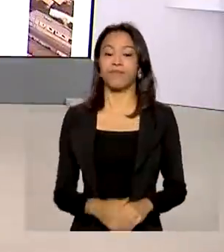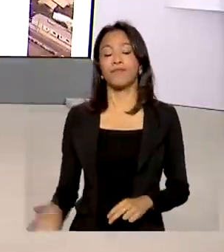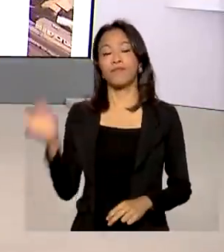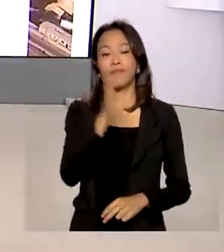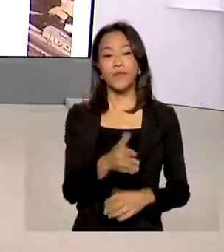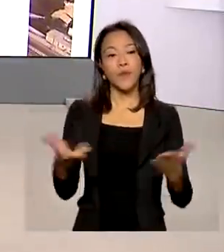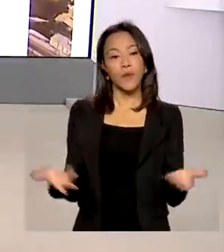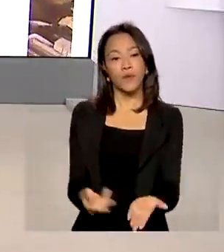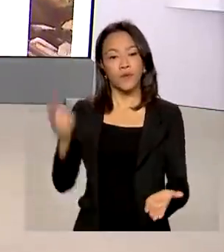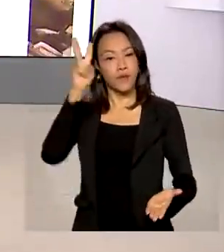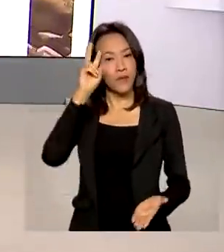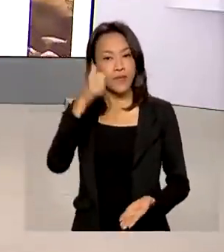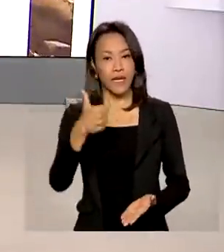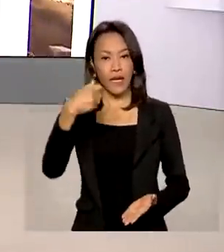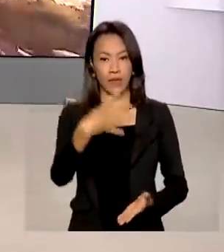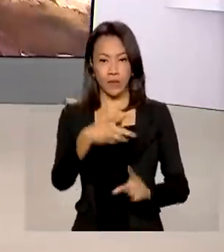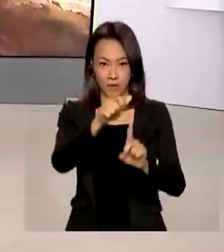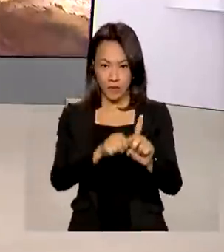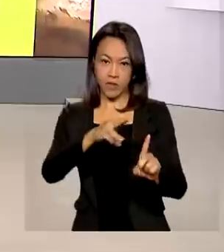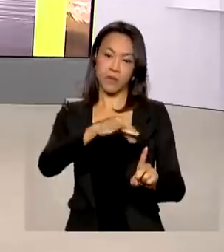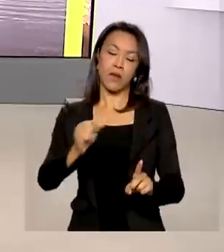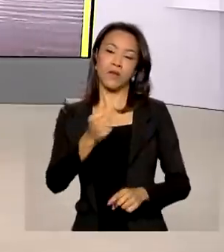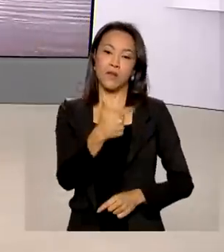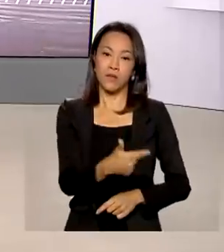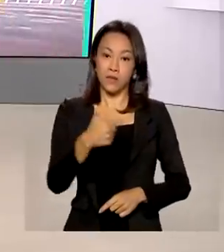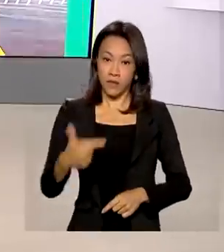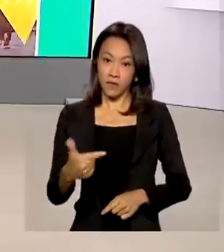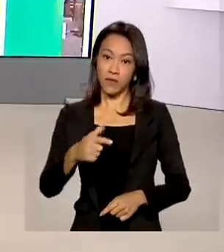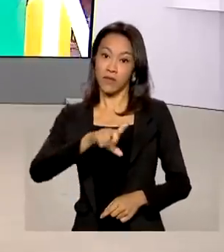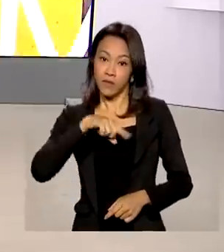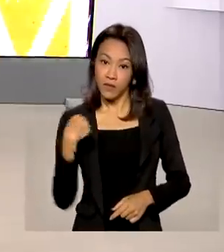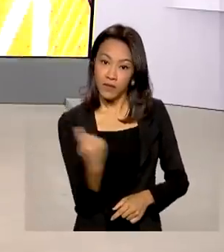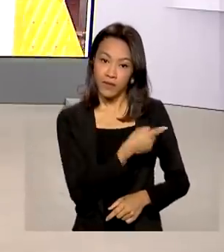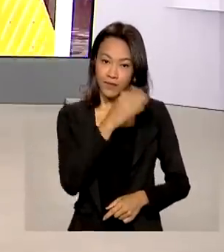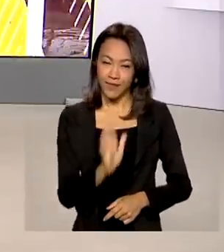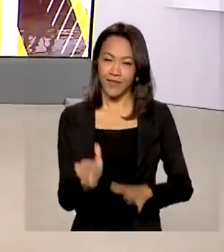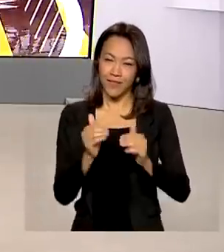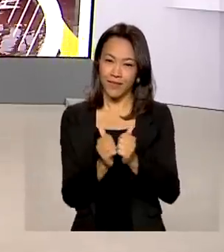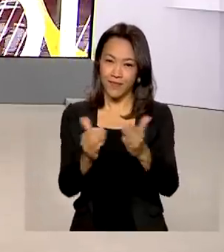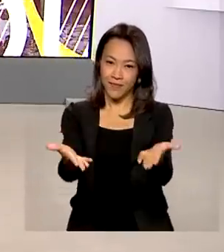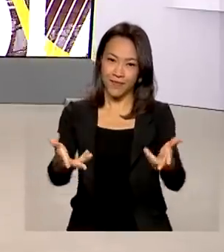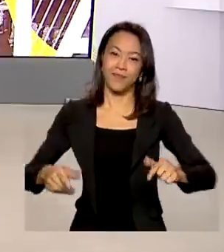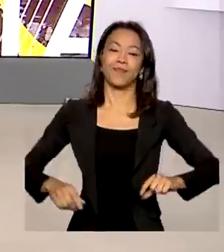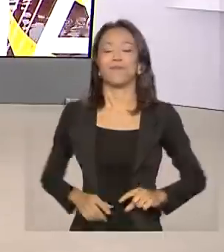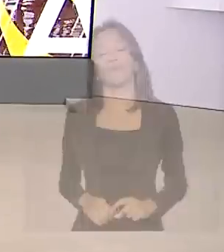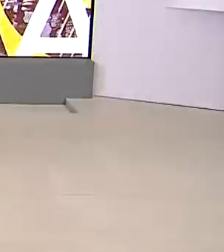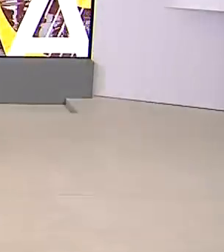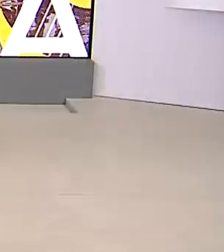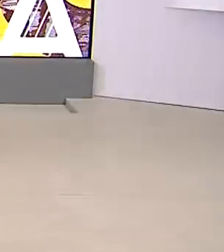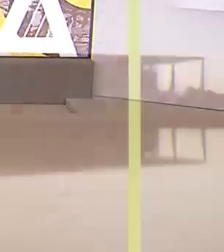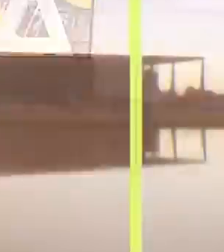Segunda-feira, 14 de março de 2022, o Brasil em Dia já está no ar.